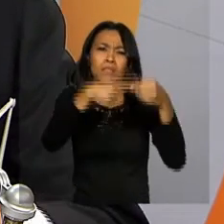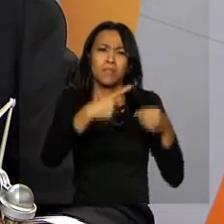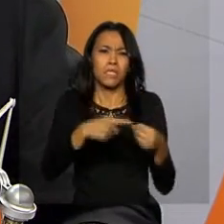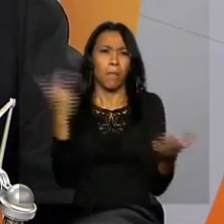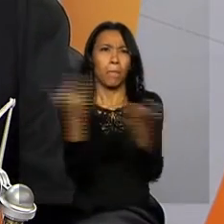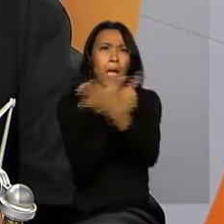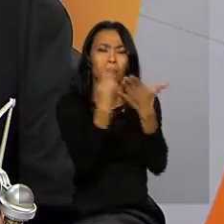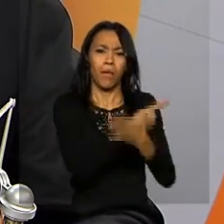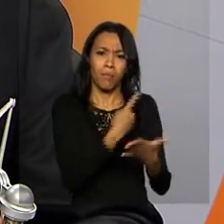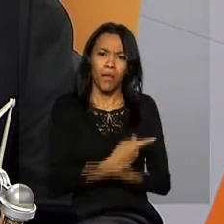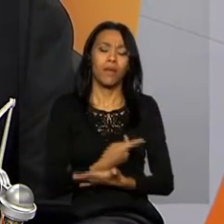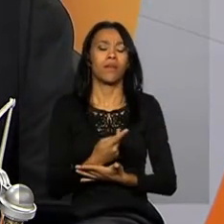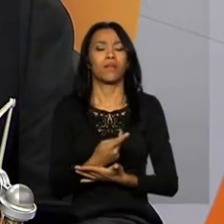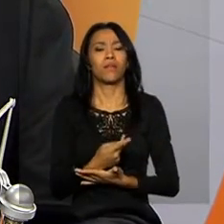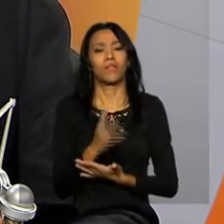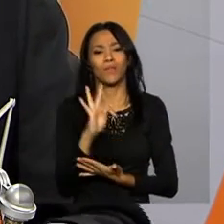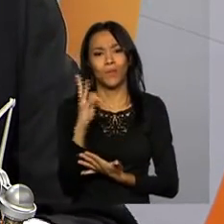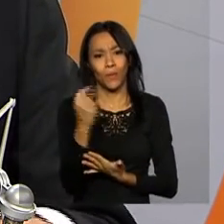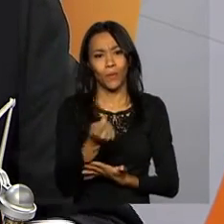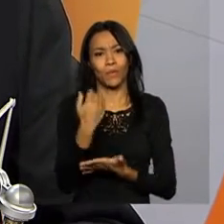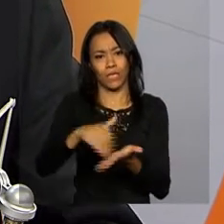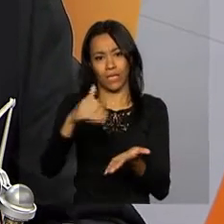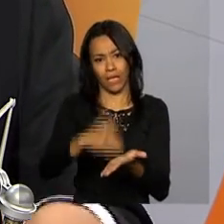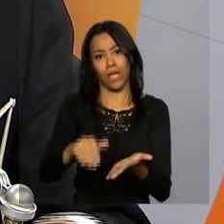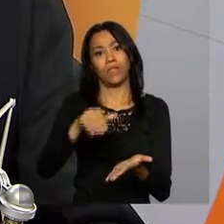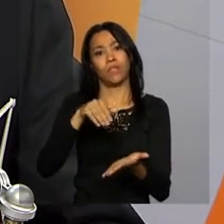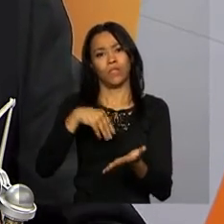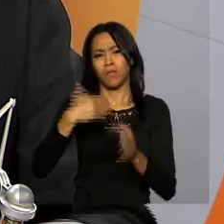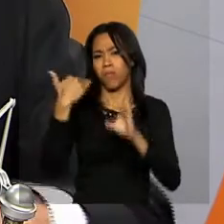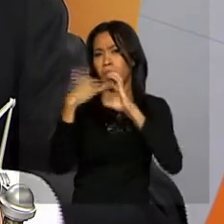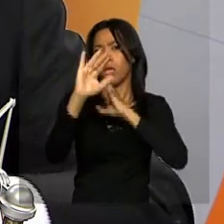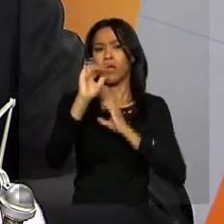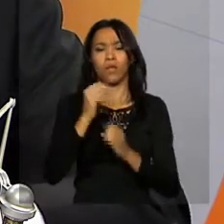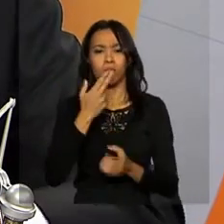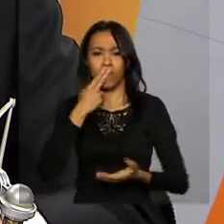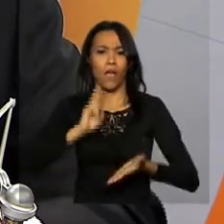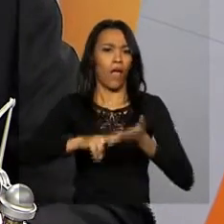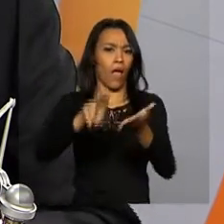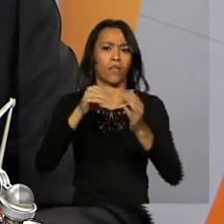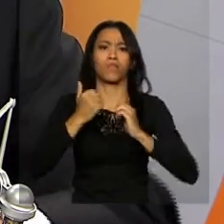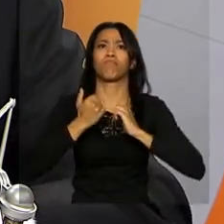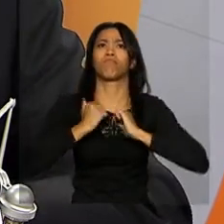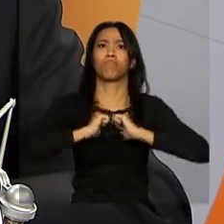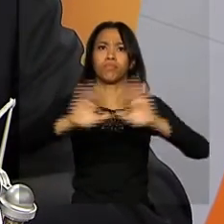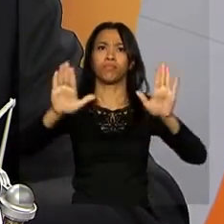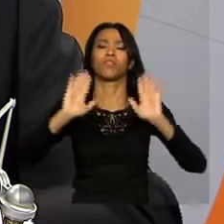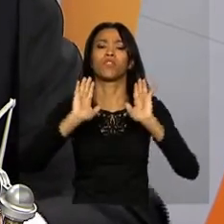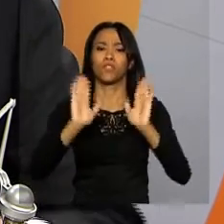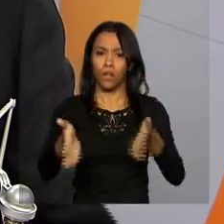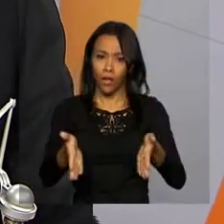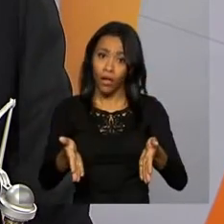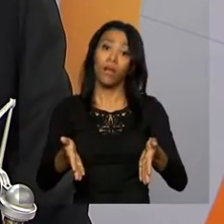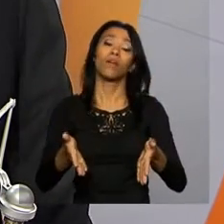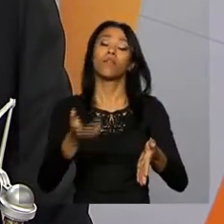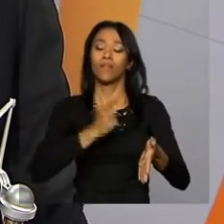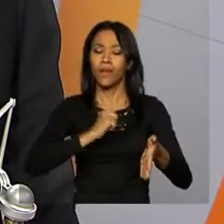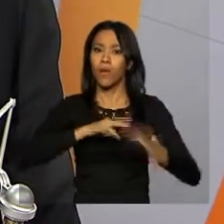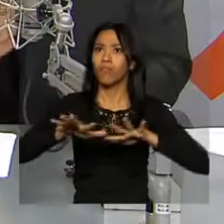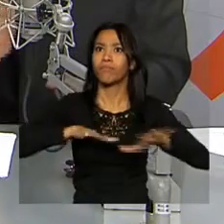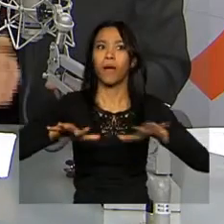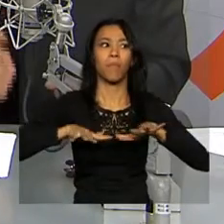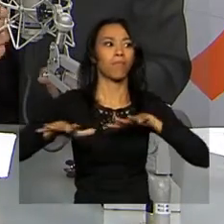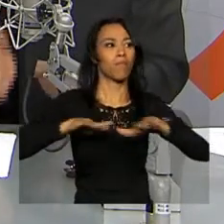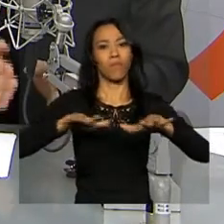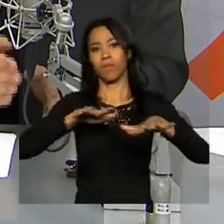Todos os secretários de educação do Brasil receberam e-mail, carta. E através da Secretaria de Educação, há uma grande mobilização